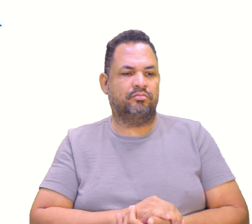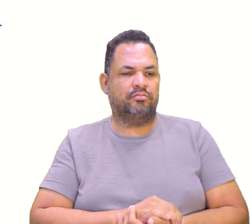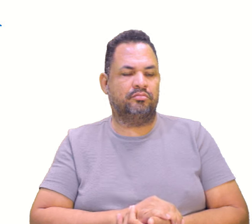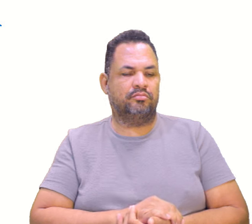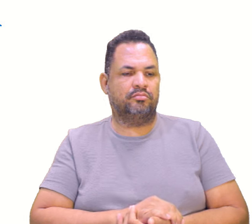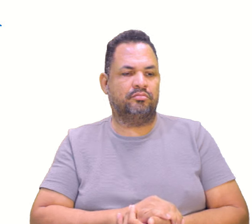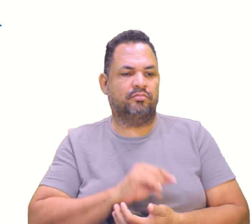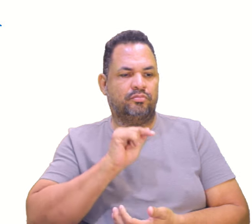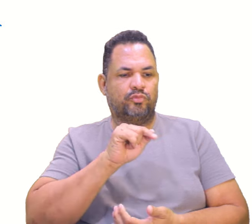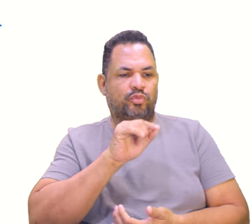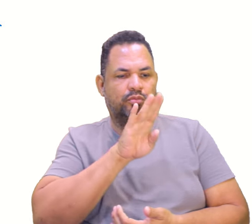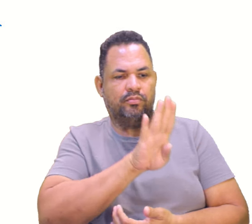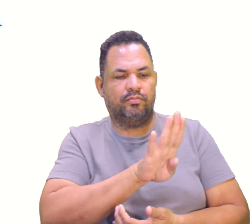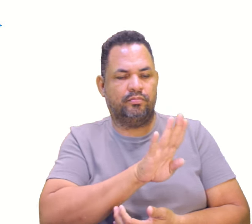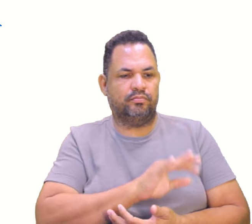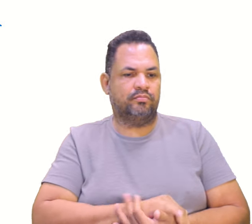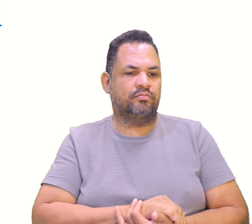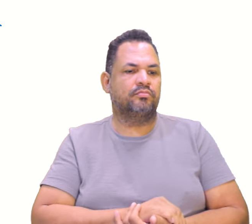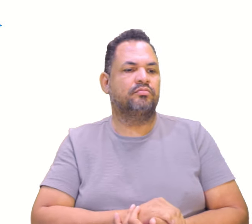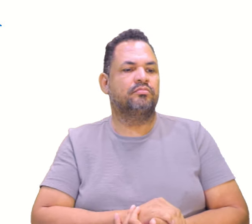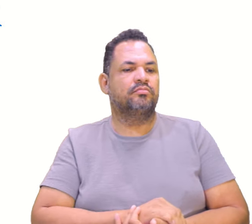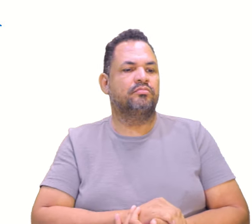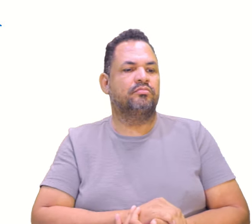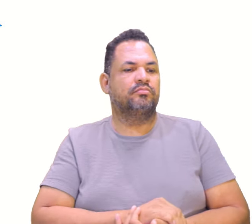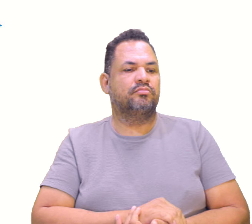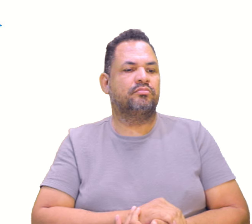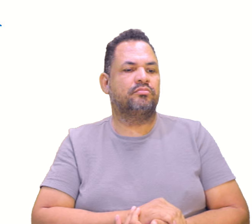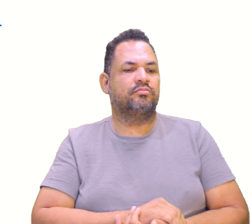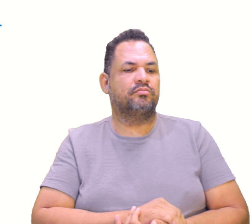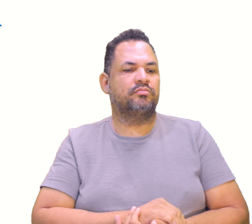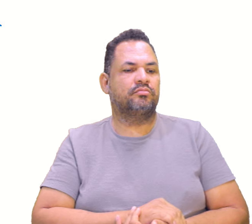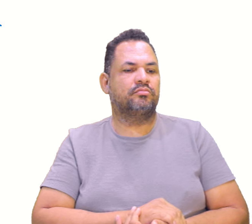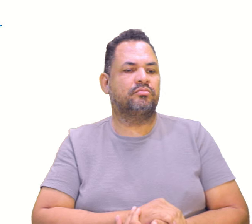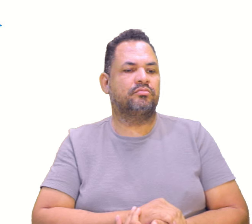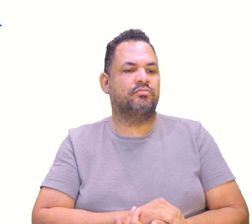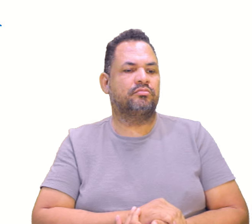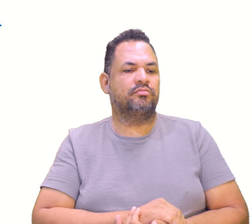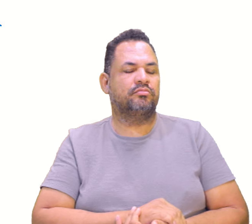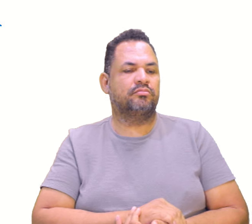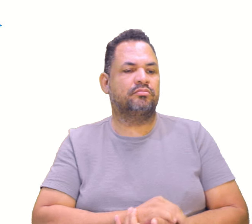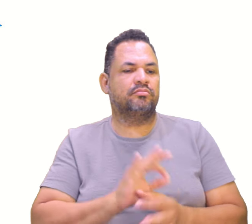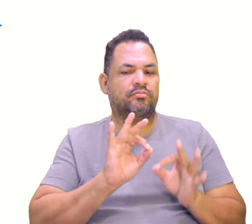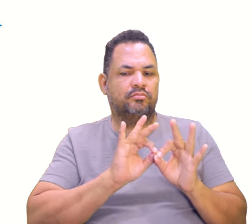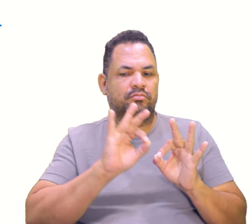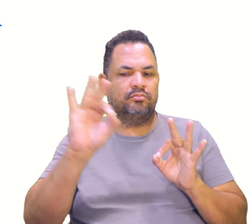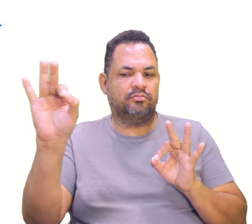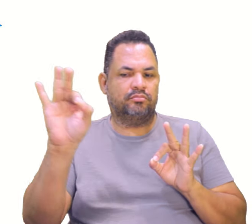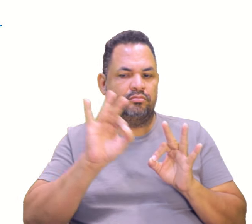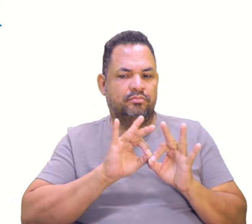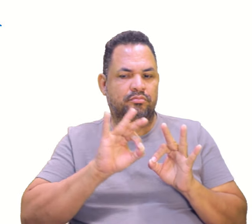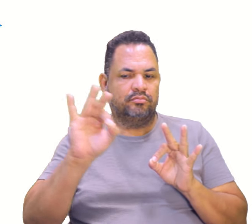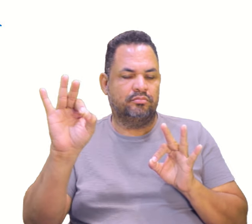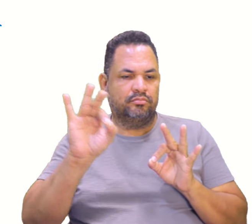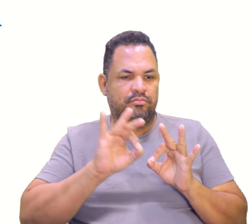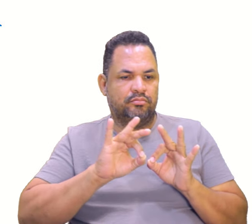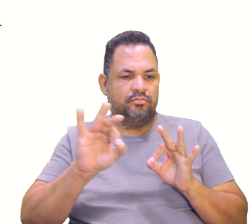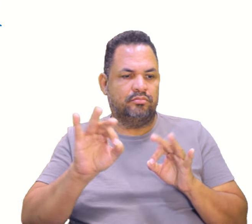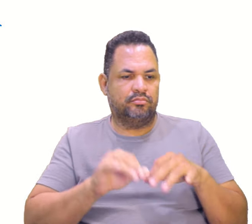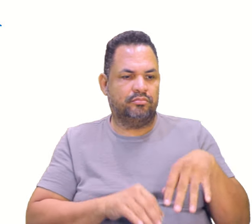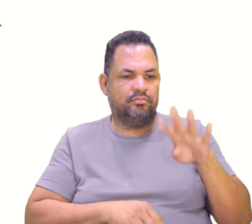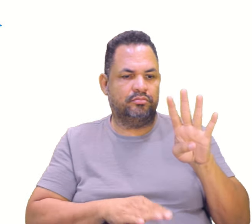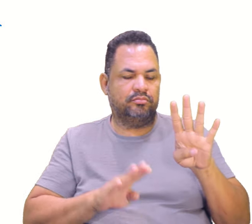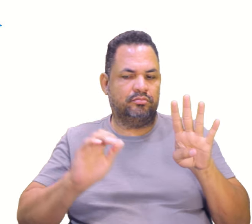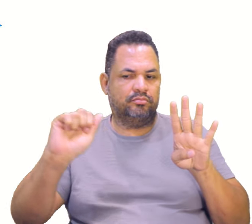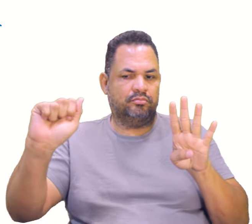temos o ponto B. Então, a nossa distância entre os pontos é aqui. Vamos ver agora o x médio e y